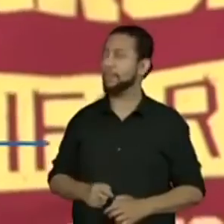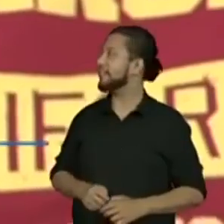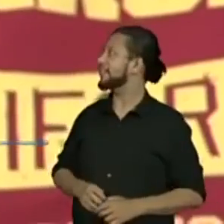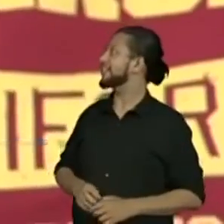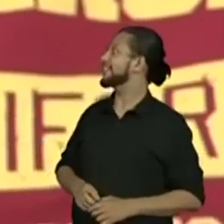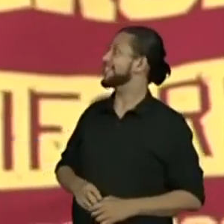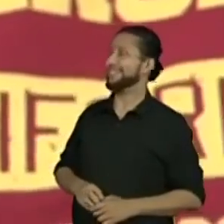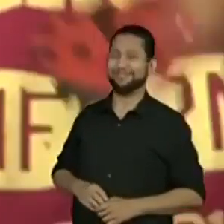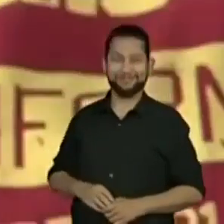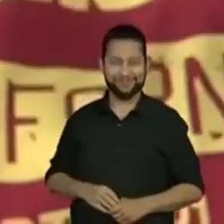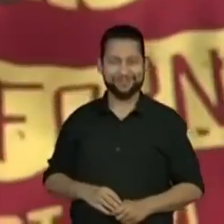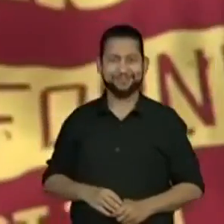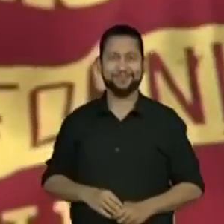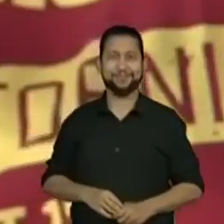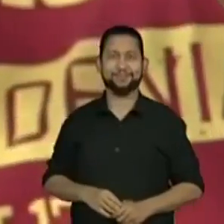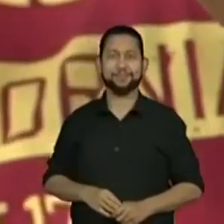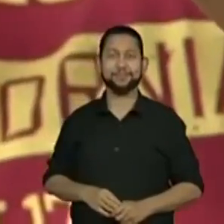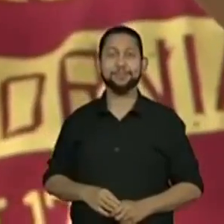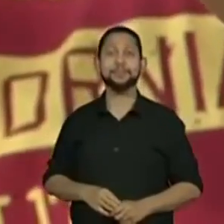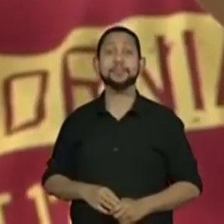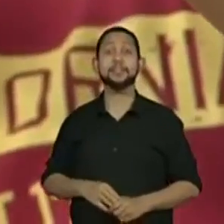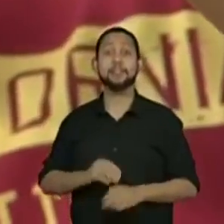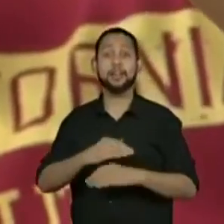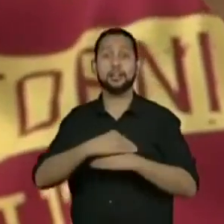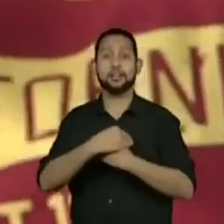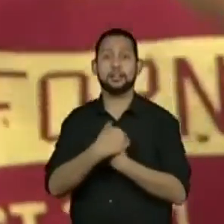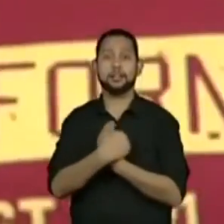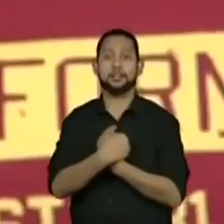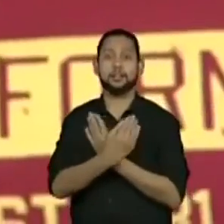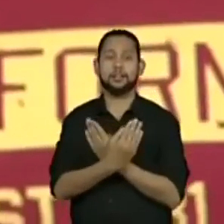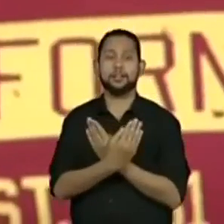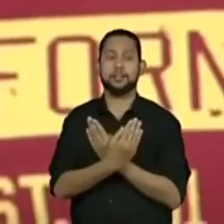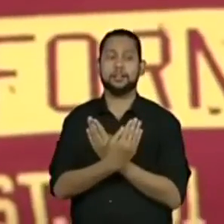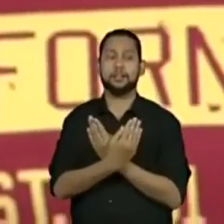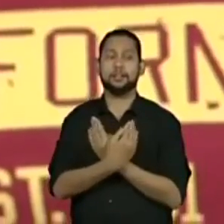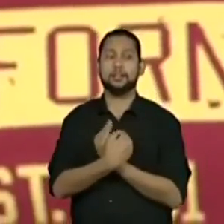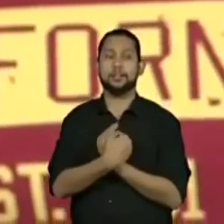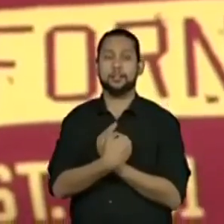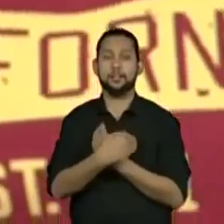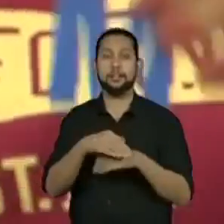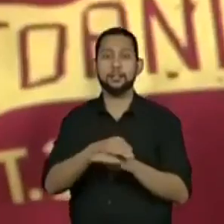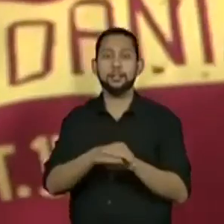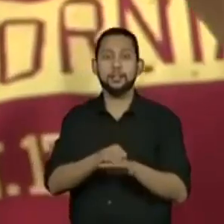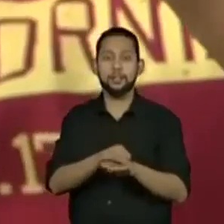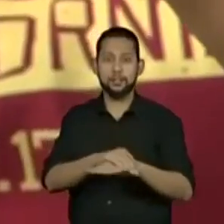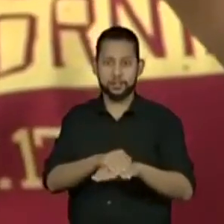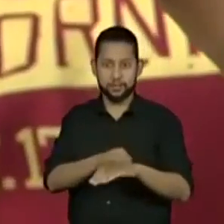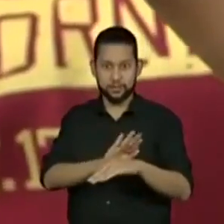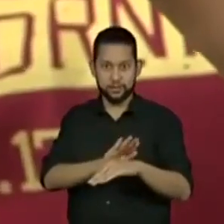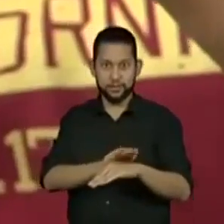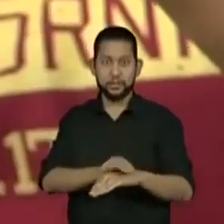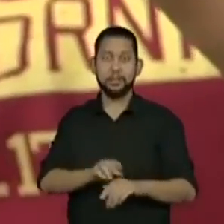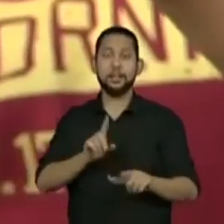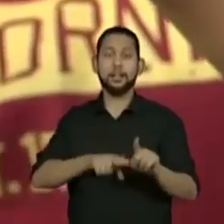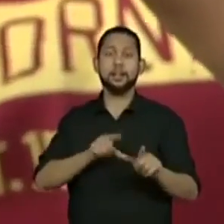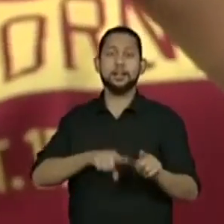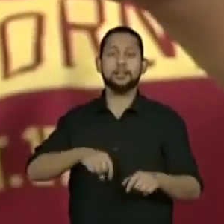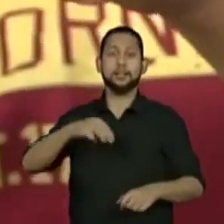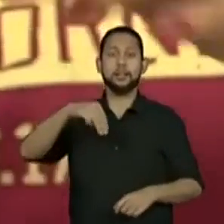Eu tenho uma joaninha. Eu tenho uma letra M.